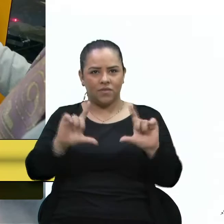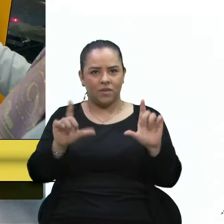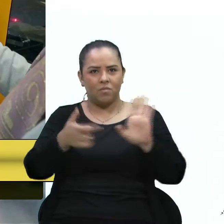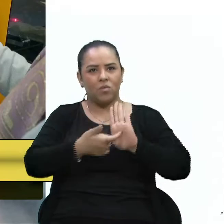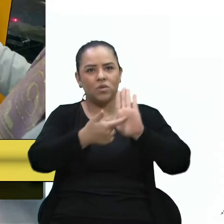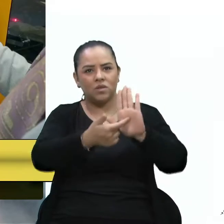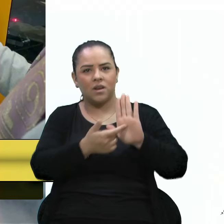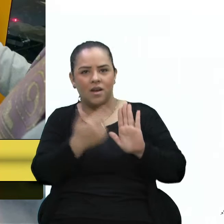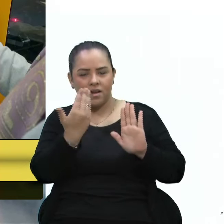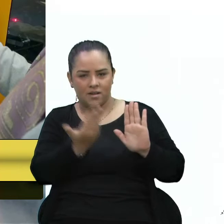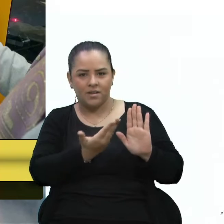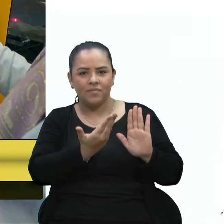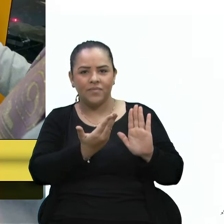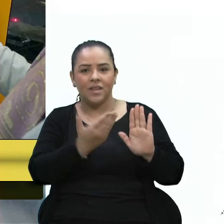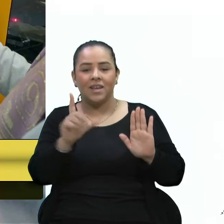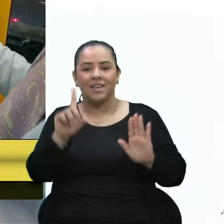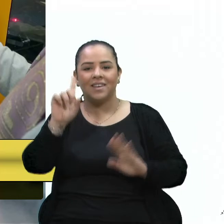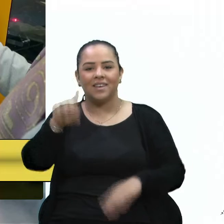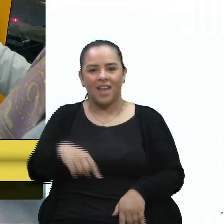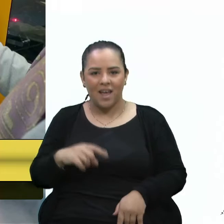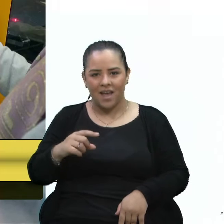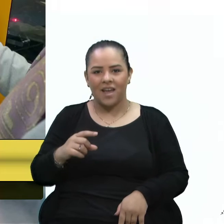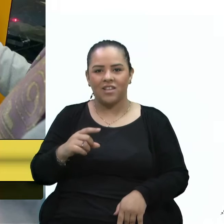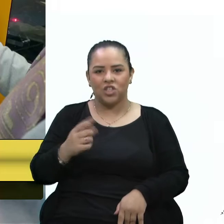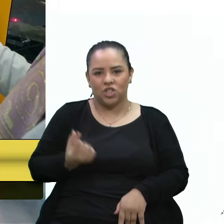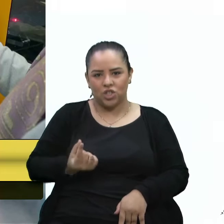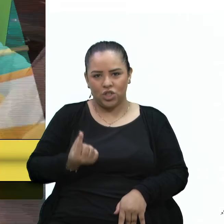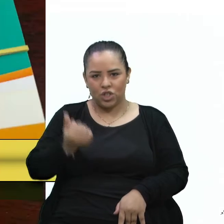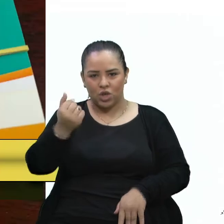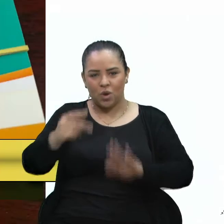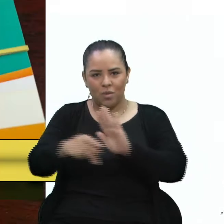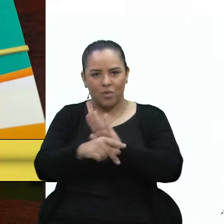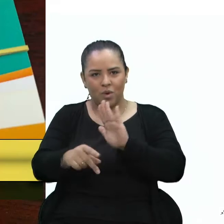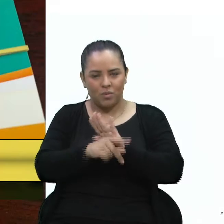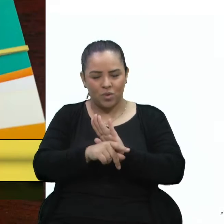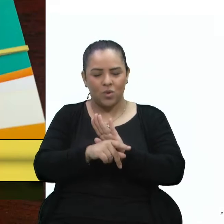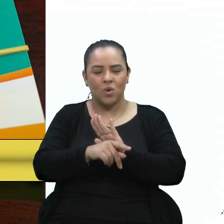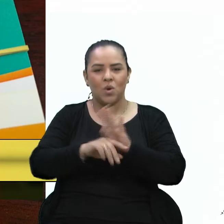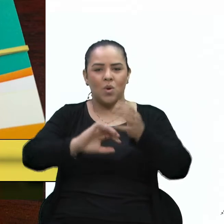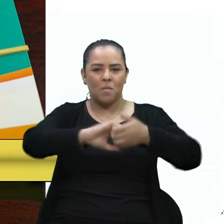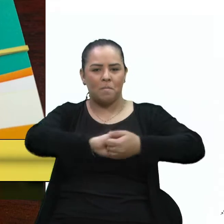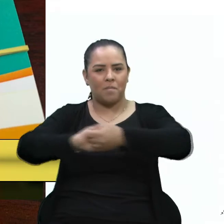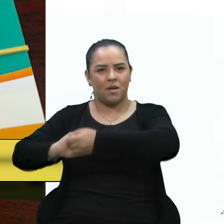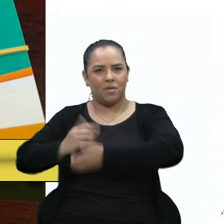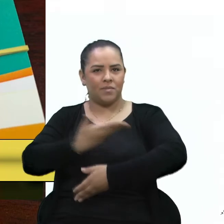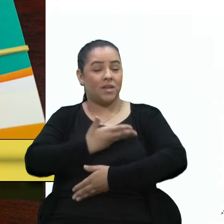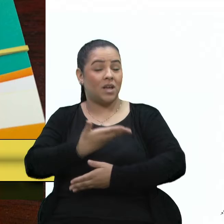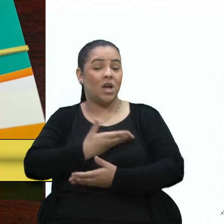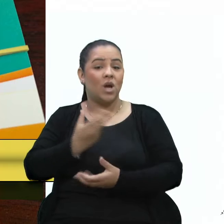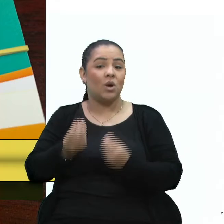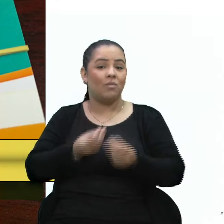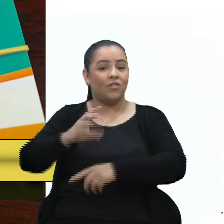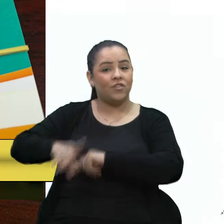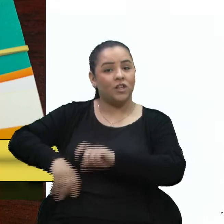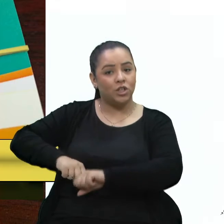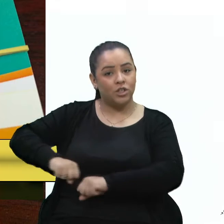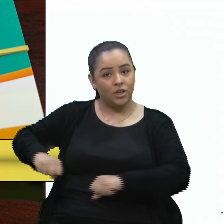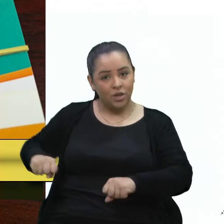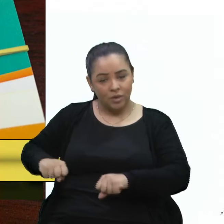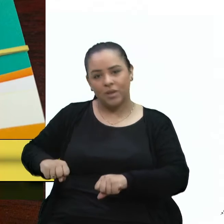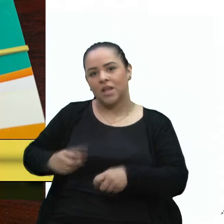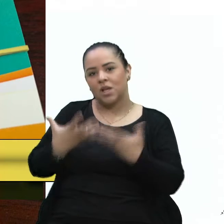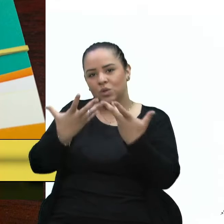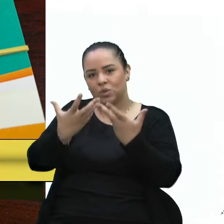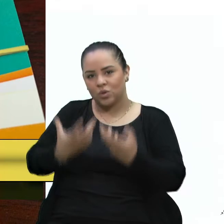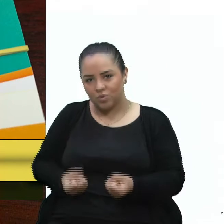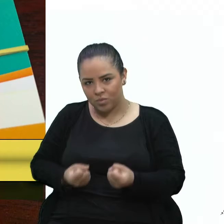o projeto Moeda Mão Amiga. Foi uma empresa, então, que produziu. Como o Freijam e Bêtega, ele assumiu,